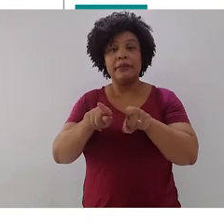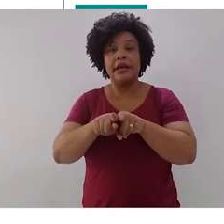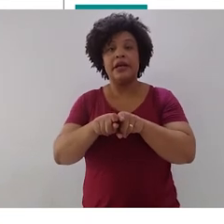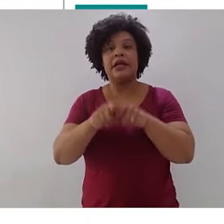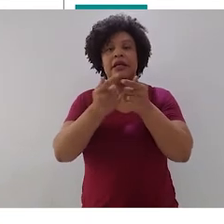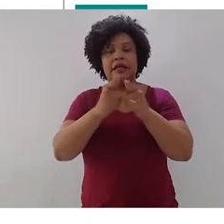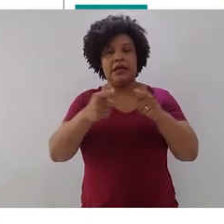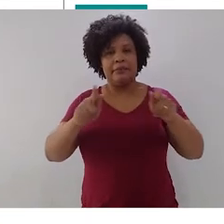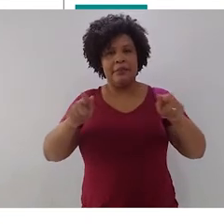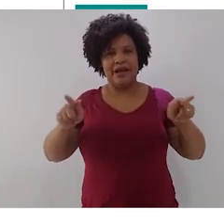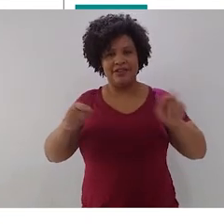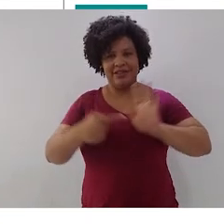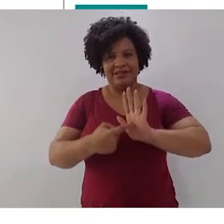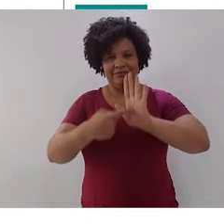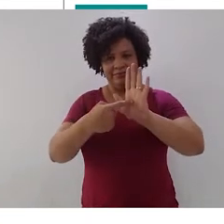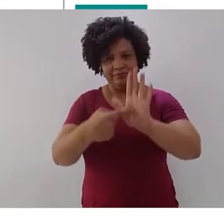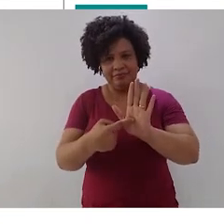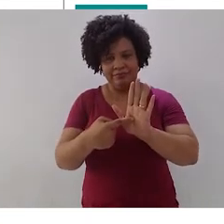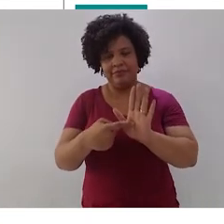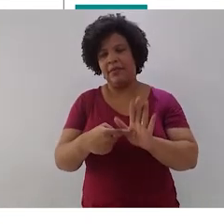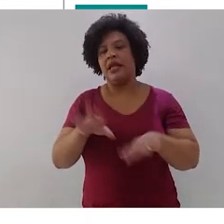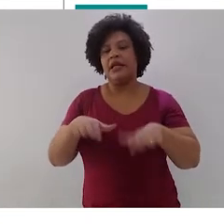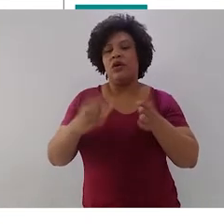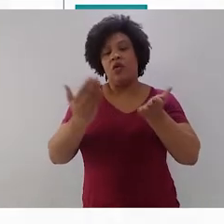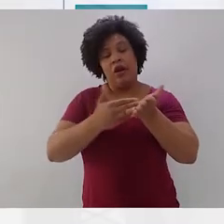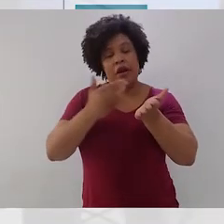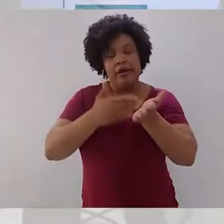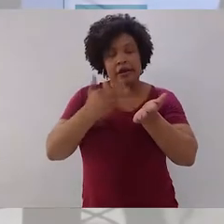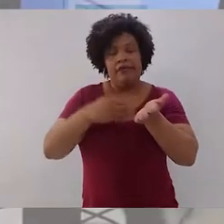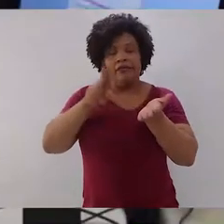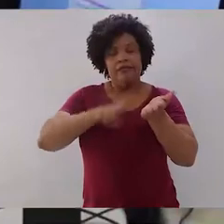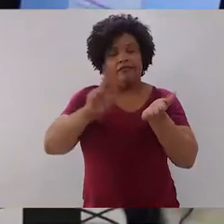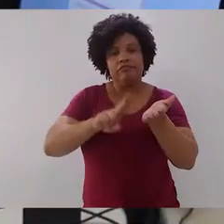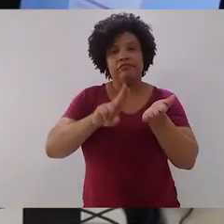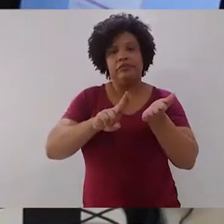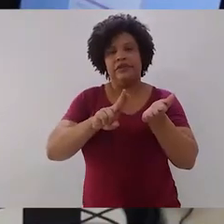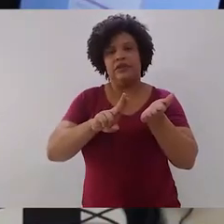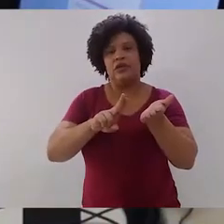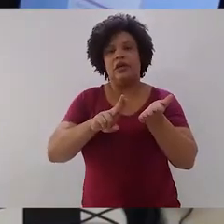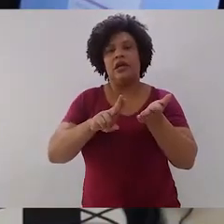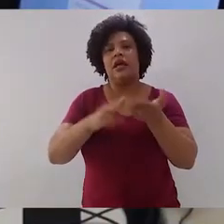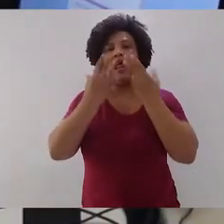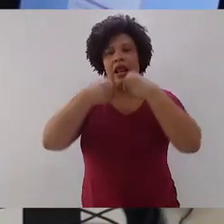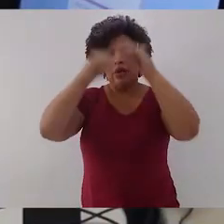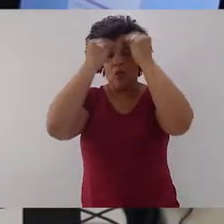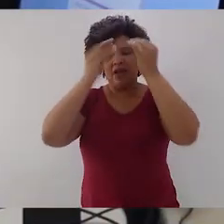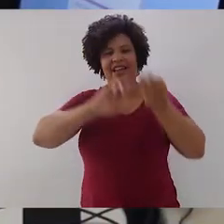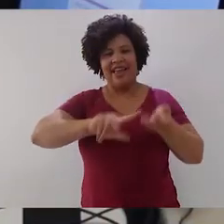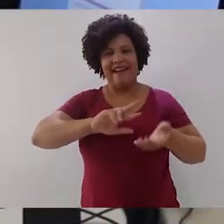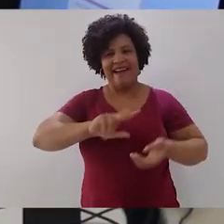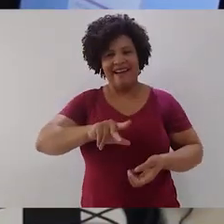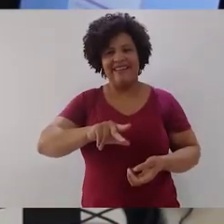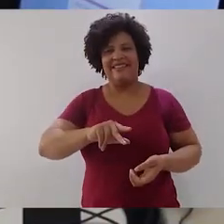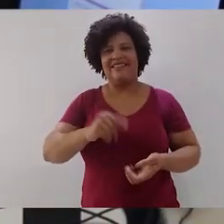Um livro que contém um uso inadequado da linguagem pode comprometer a escrita do orador. Ah, então